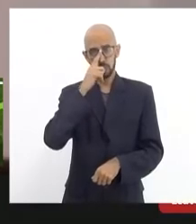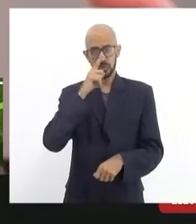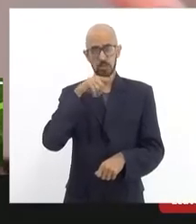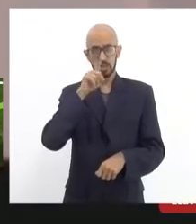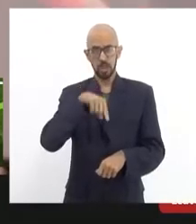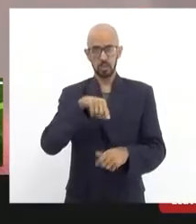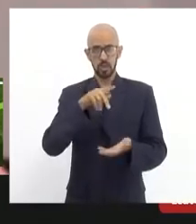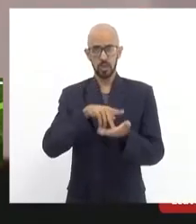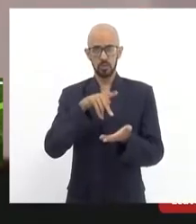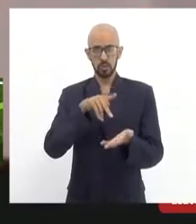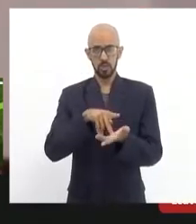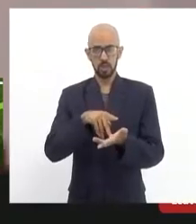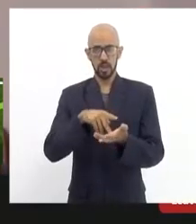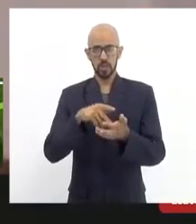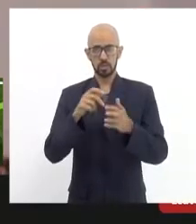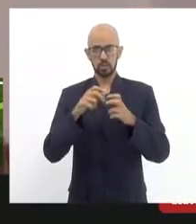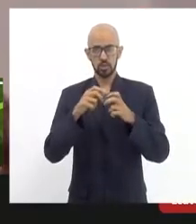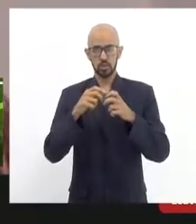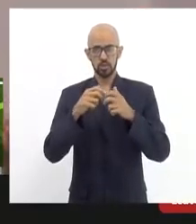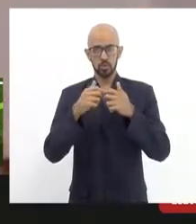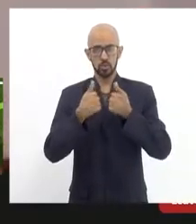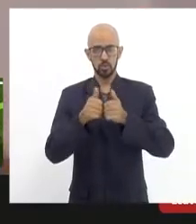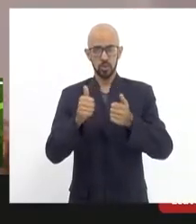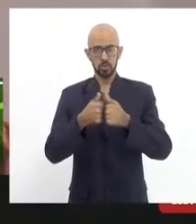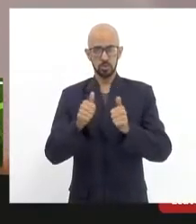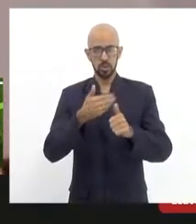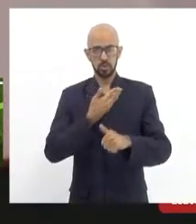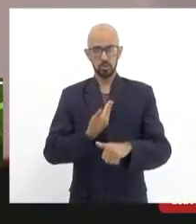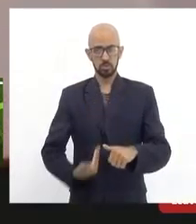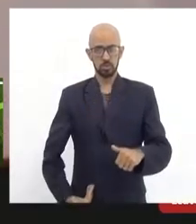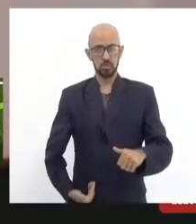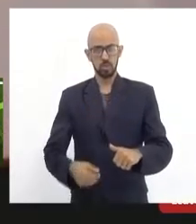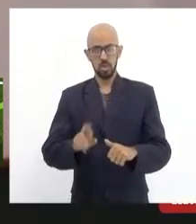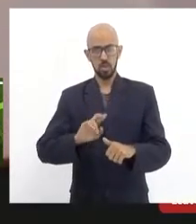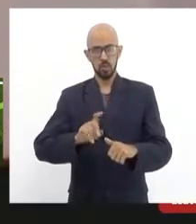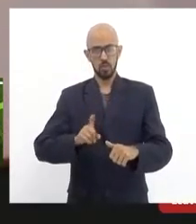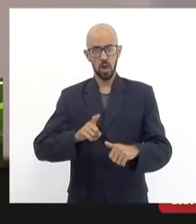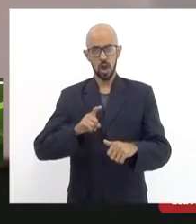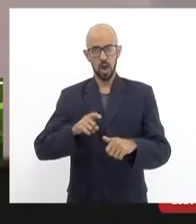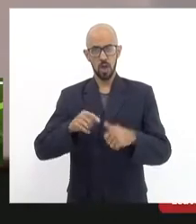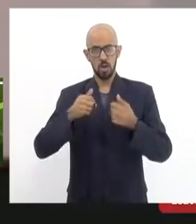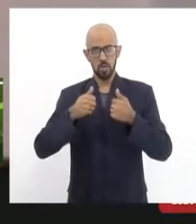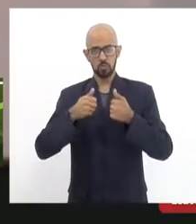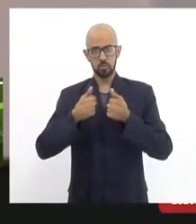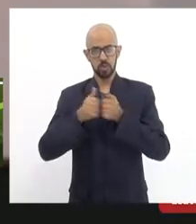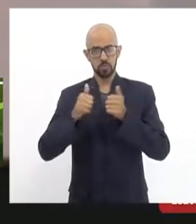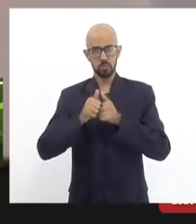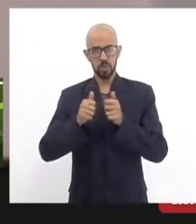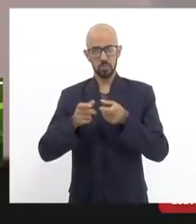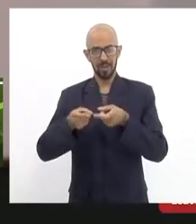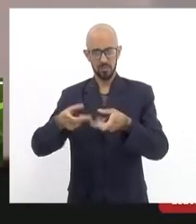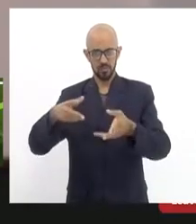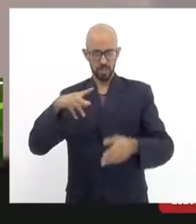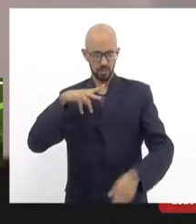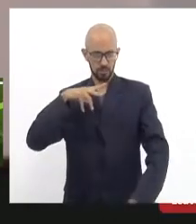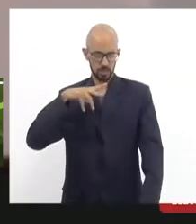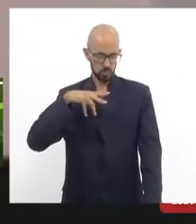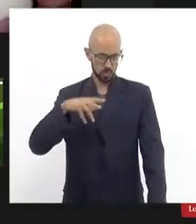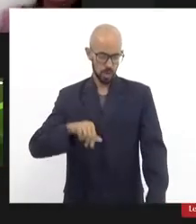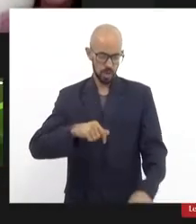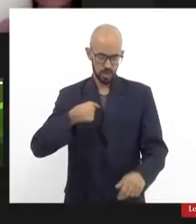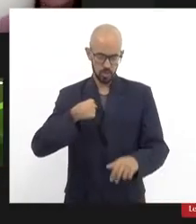e não como disse o Paulo um bibelô turístico sujeito à privatização estou completamente à disposição junto com vocês nessa